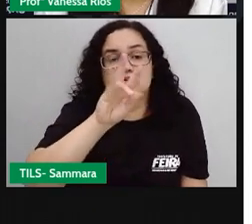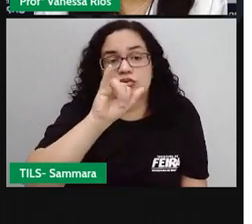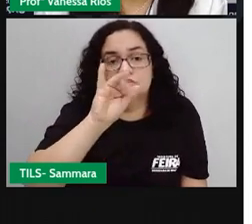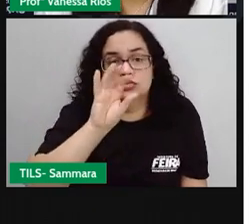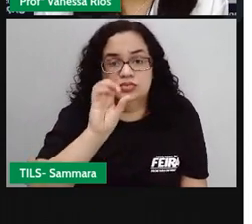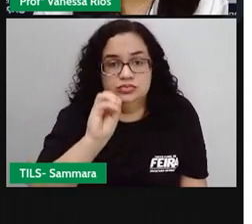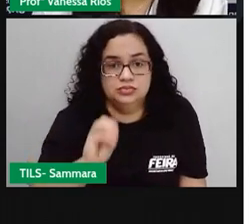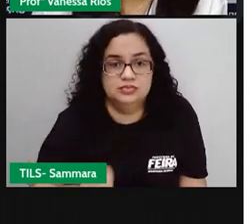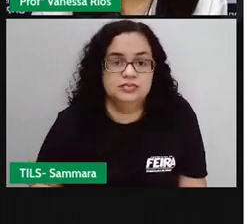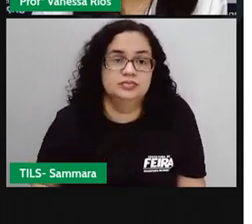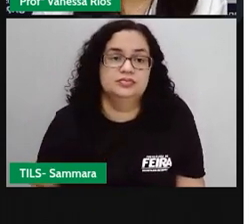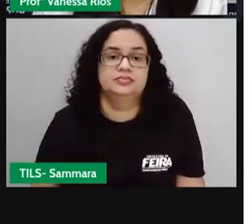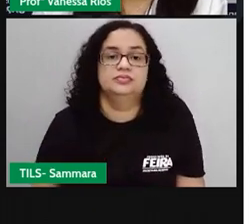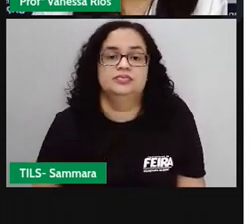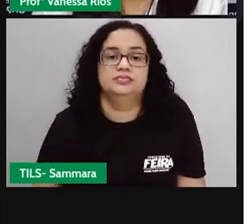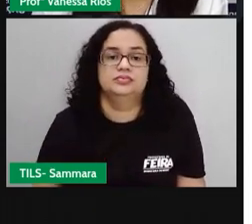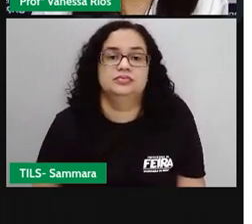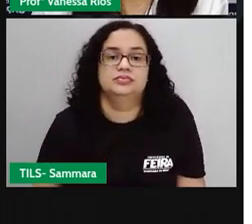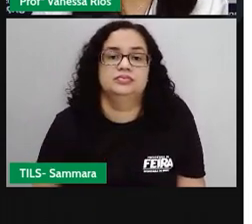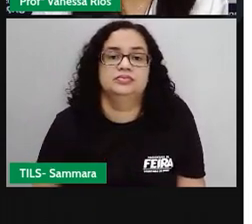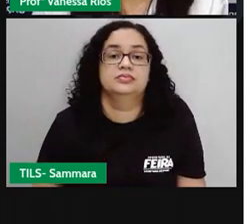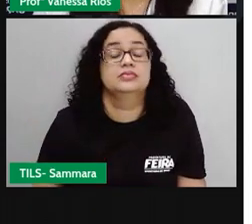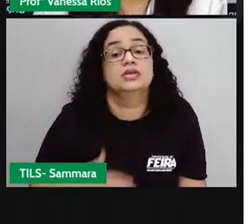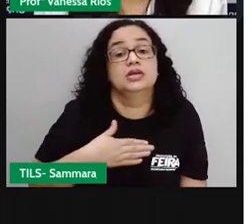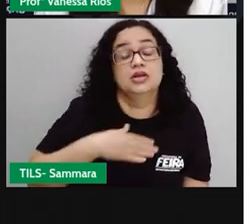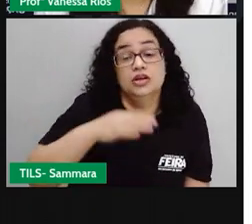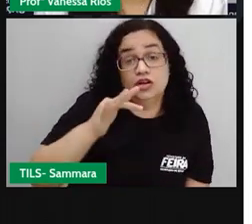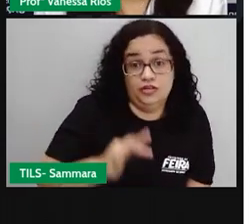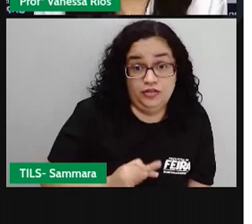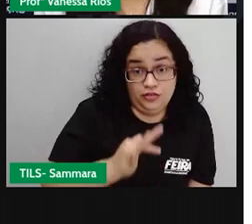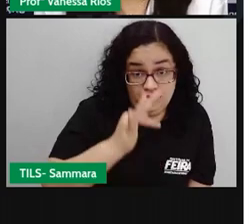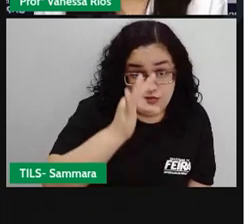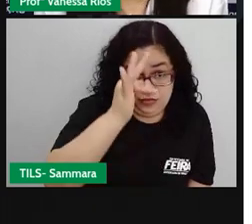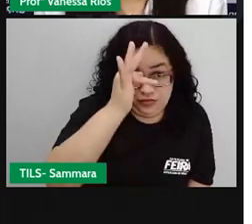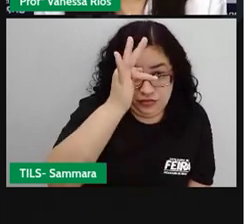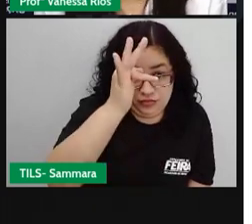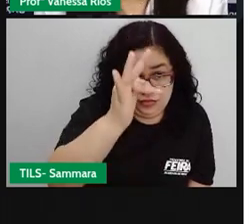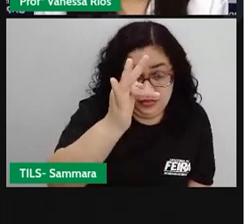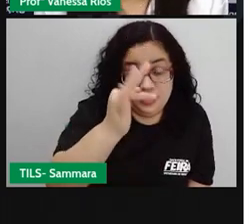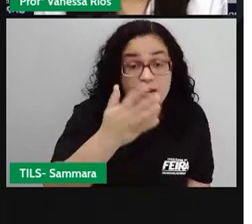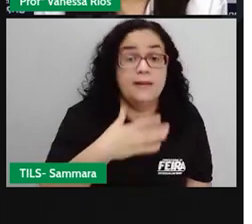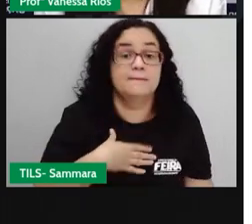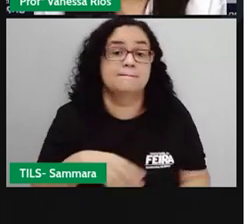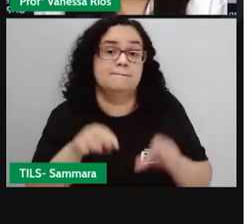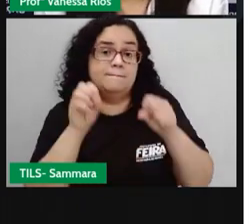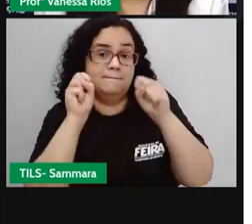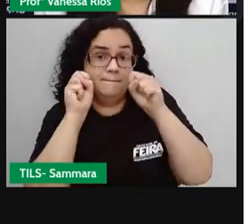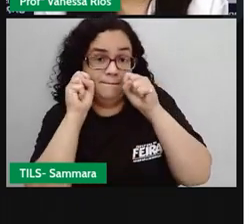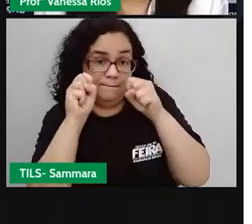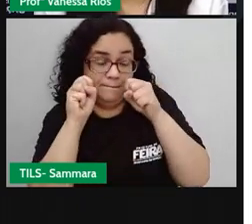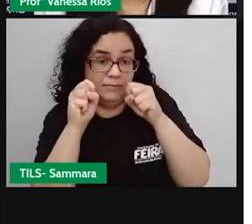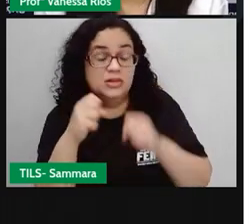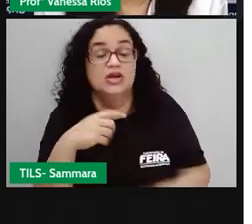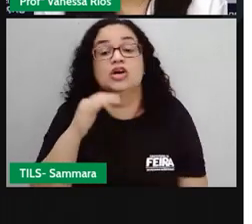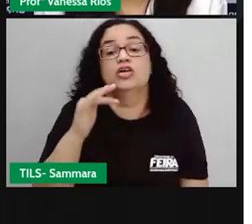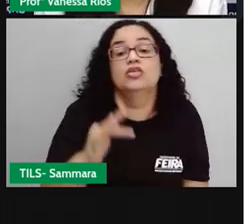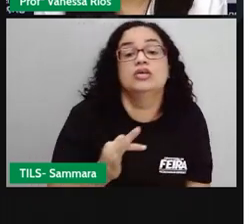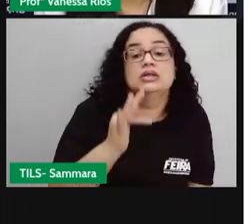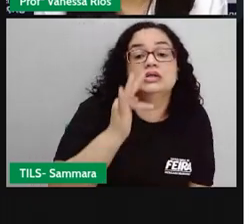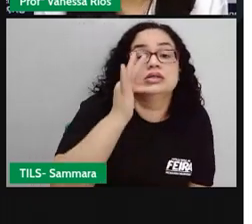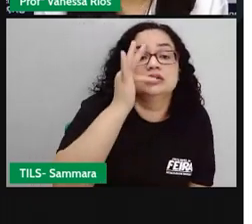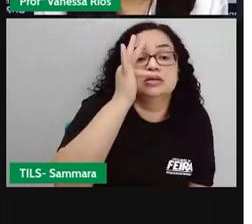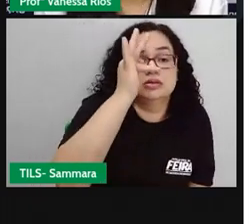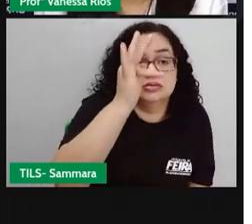pretérito. e no futuro expressa a possibilidade de um fato futuro